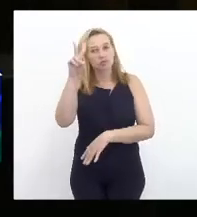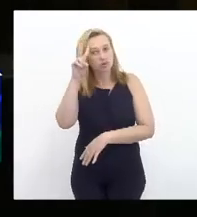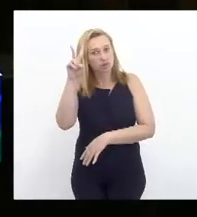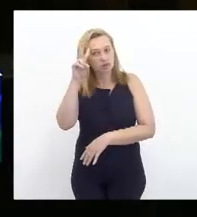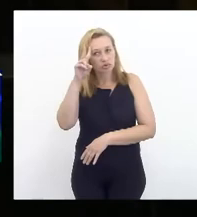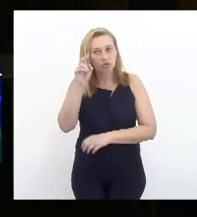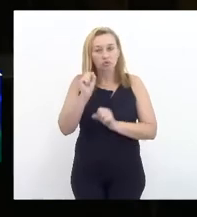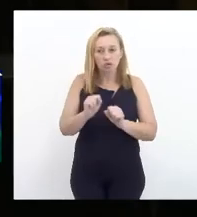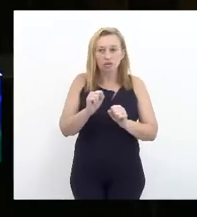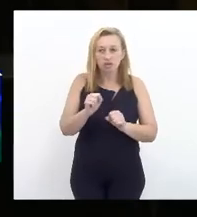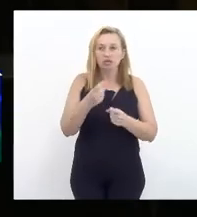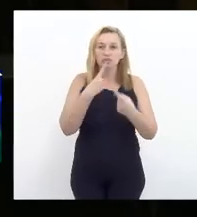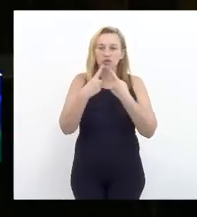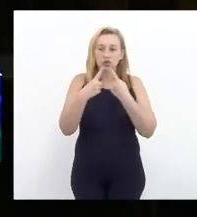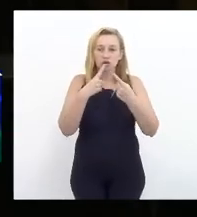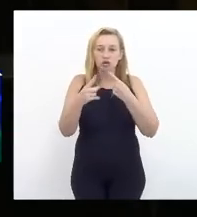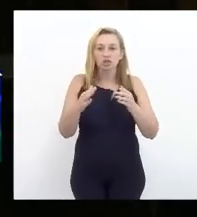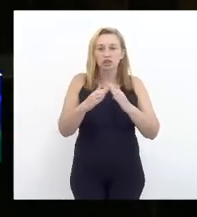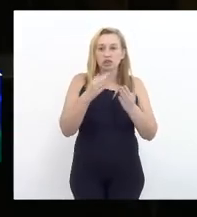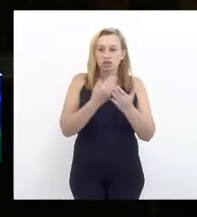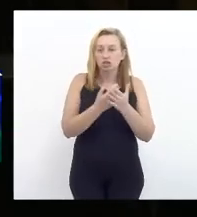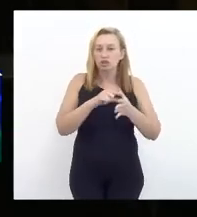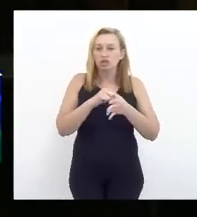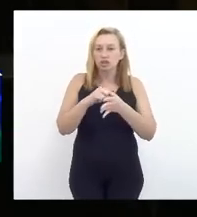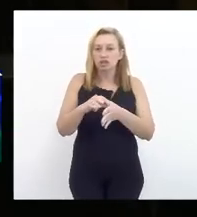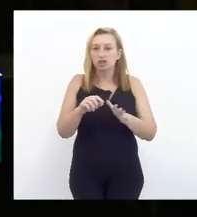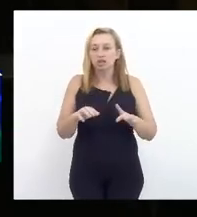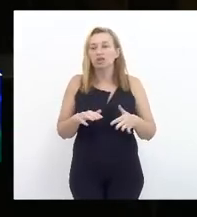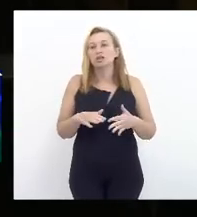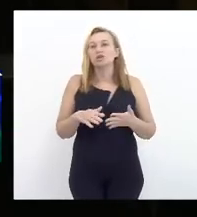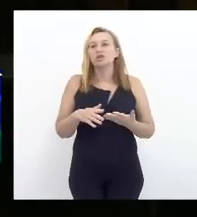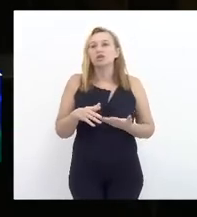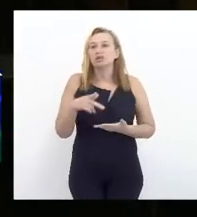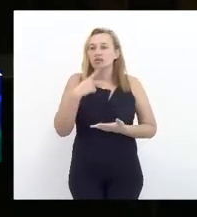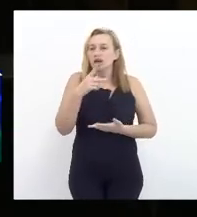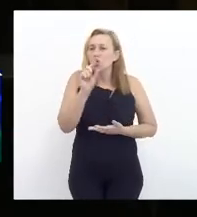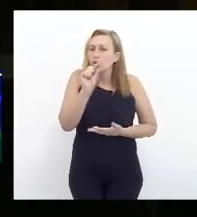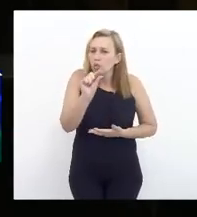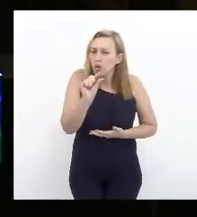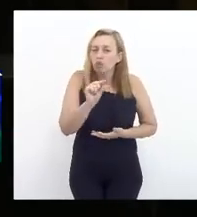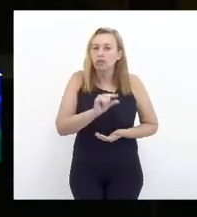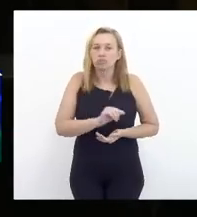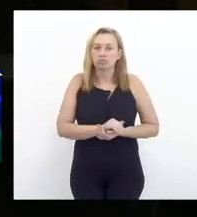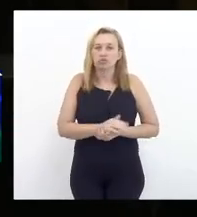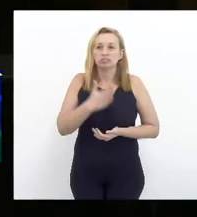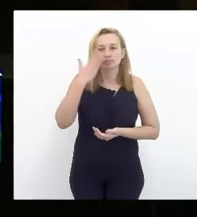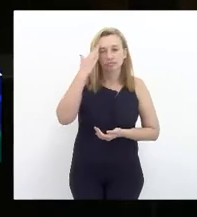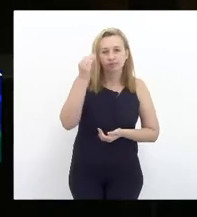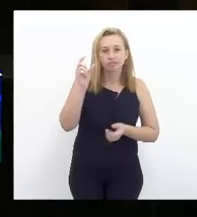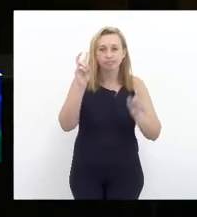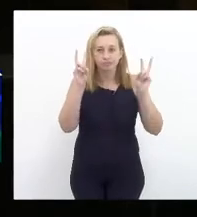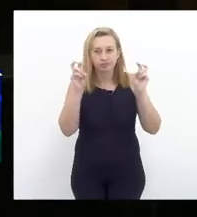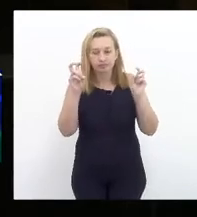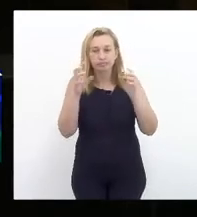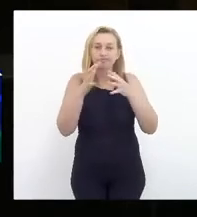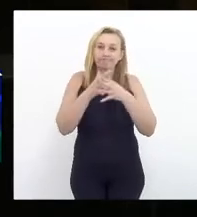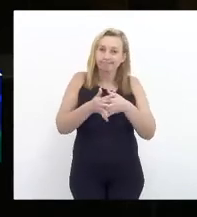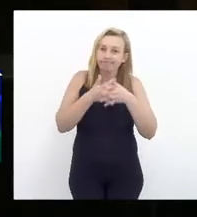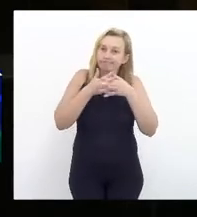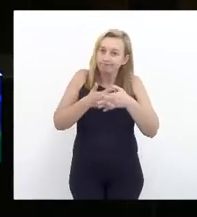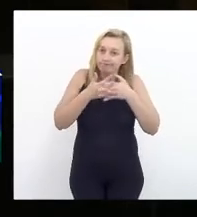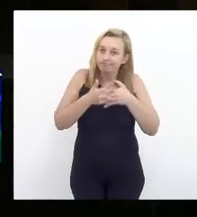possa ter a versão para discutir no colégio de líderes. Então, estou tentando passar um pouco, eu sei que o tema é confuso,